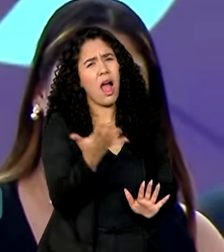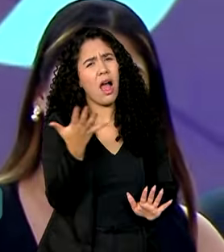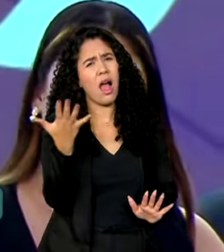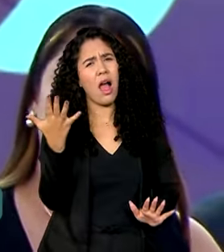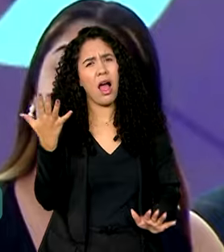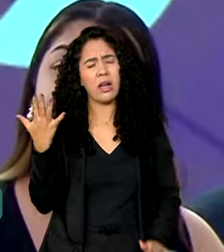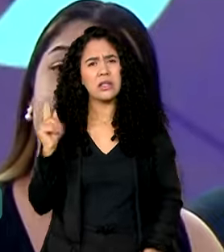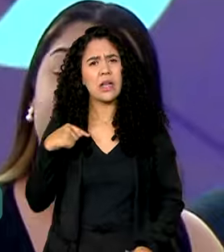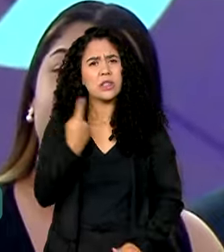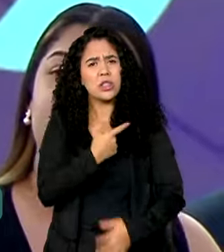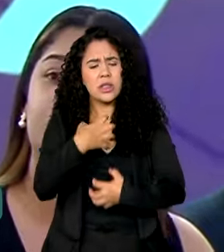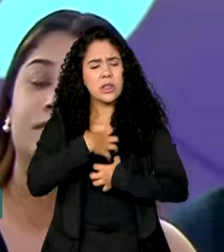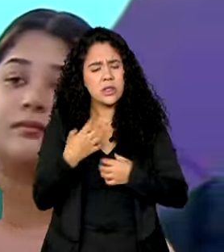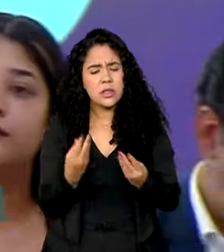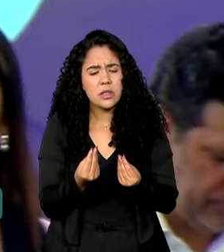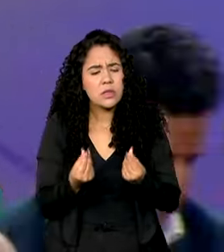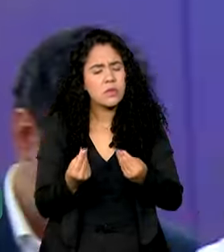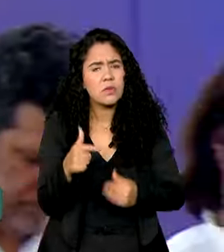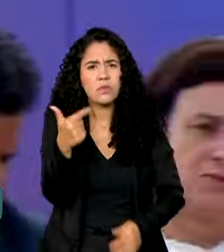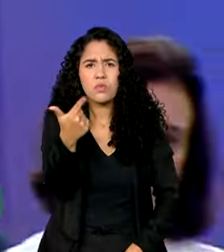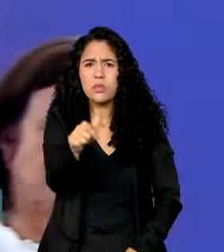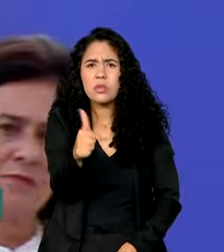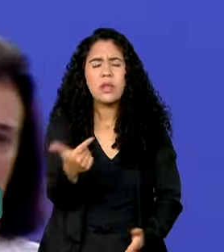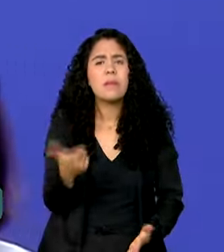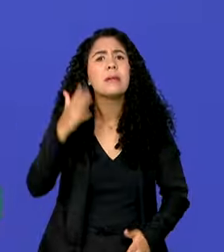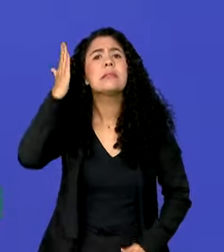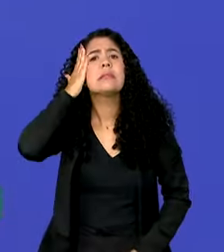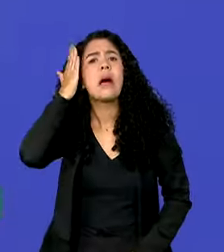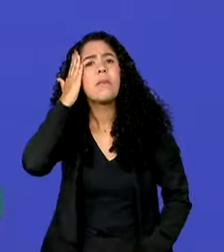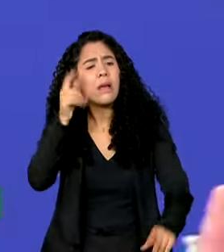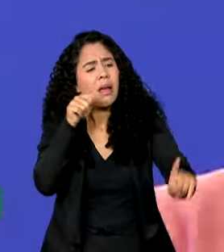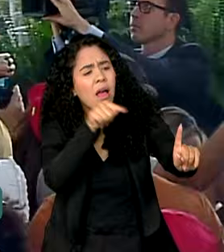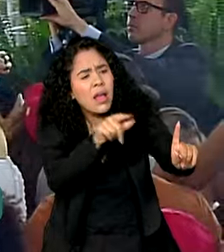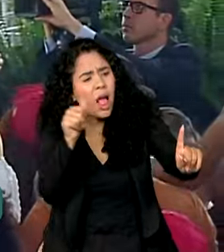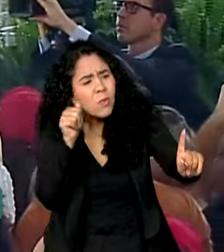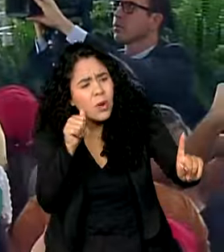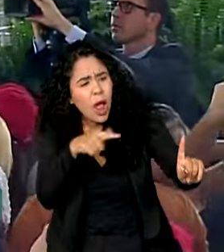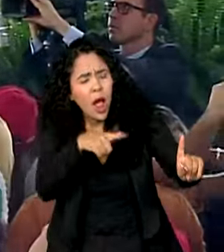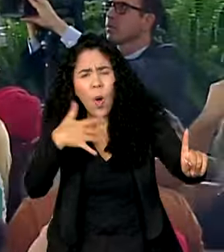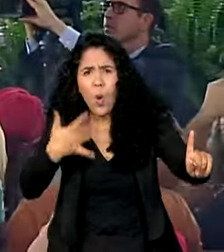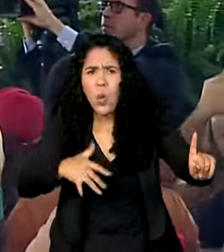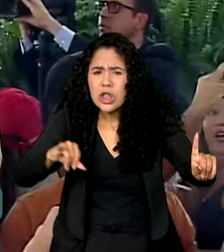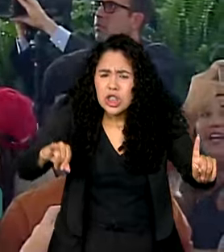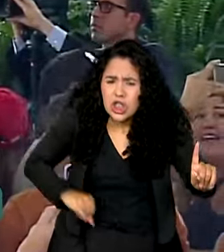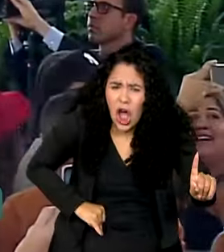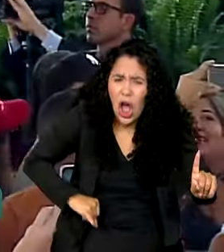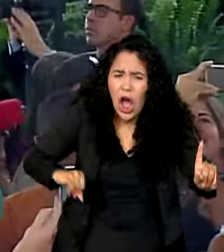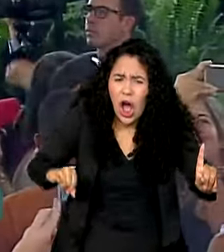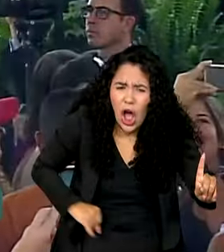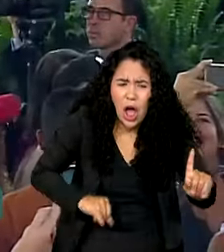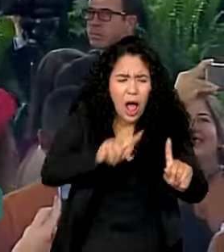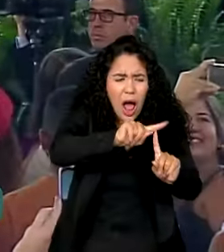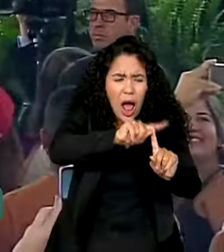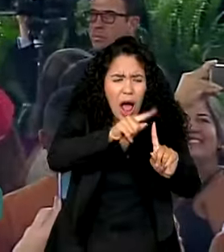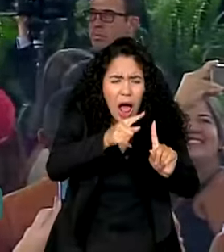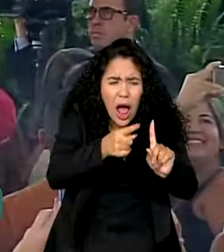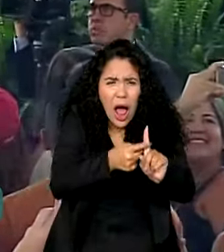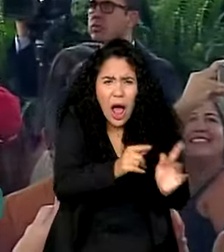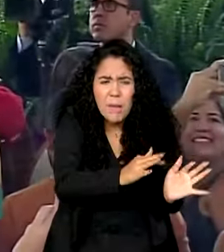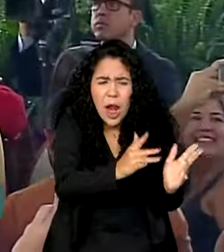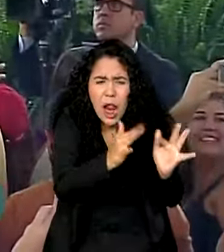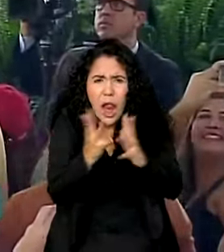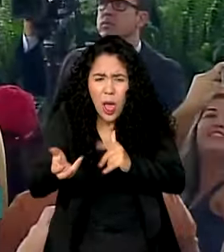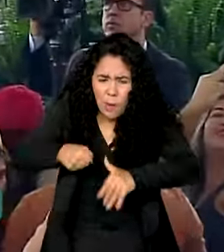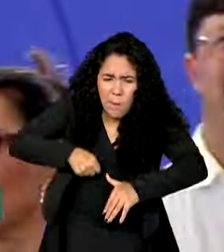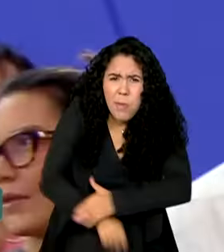tem a sensibilidade de saber o que a mulher sofre da gravidez até o parto. O risco